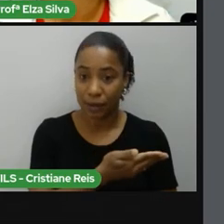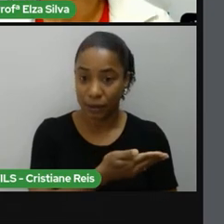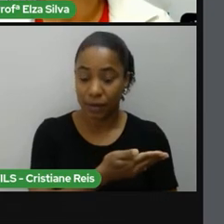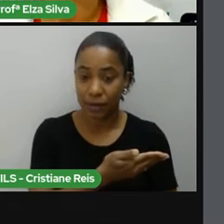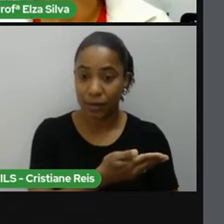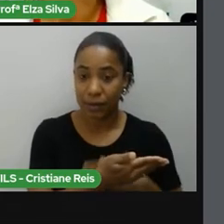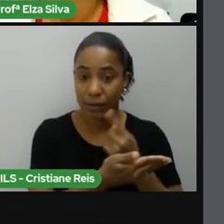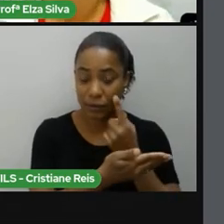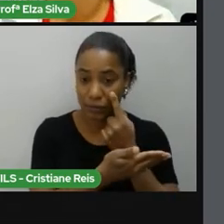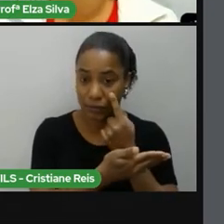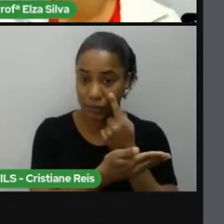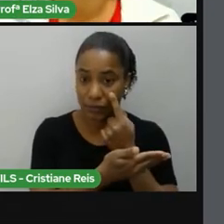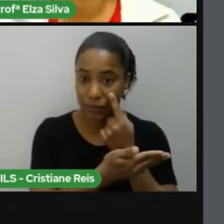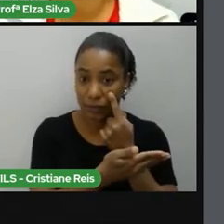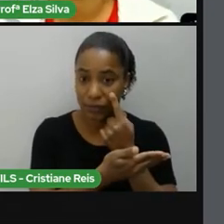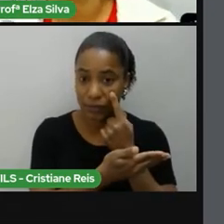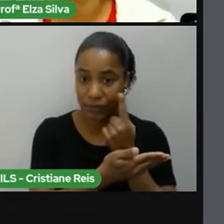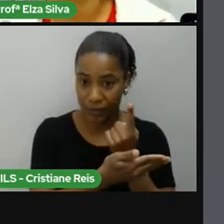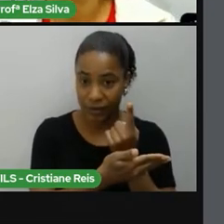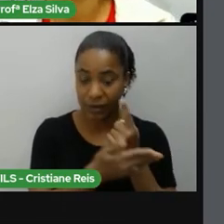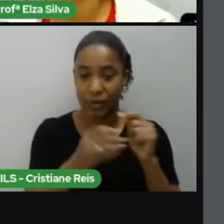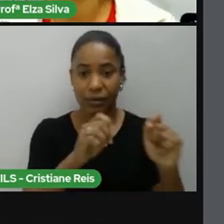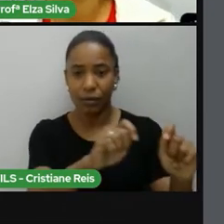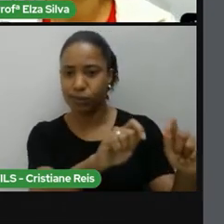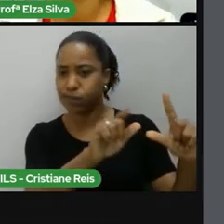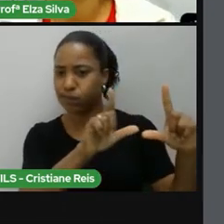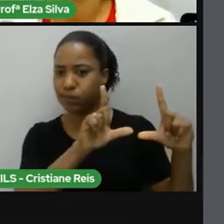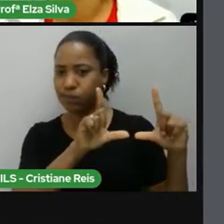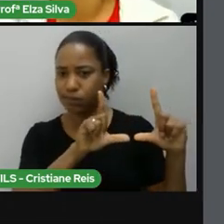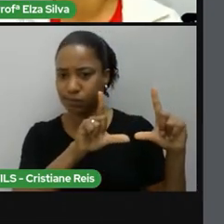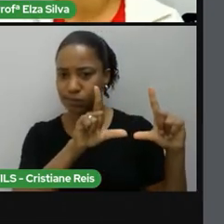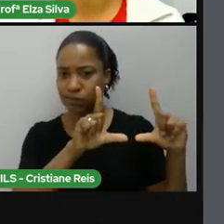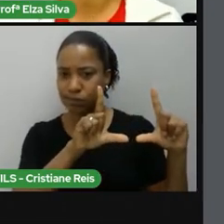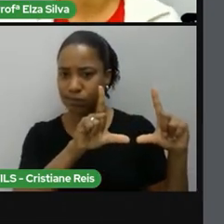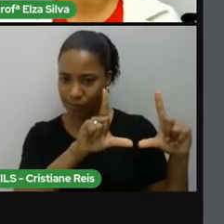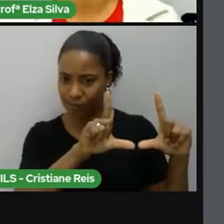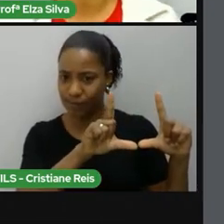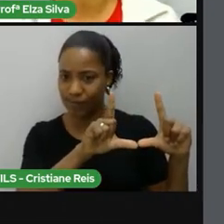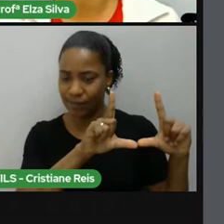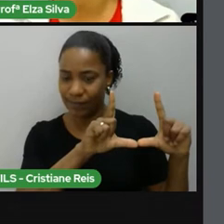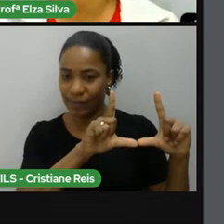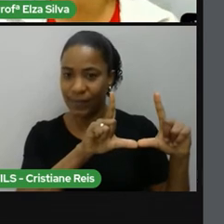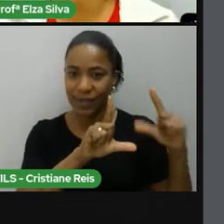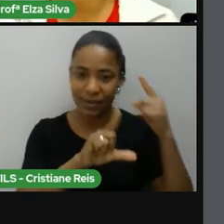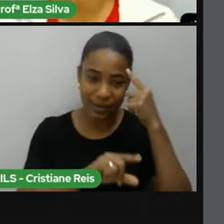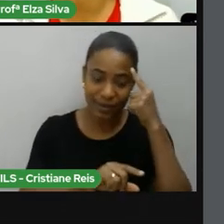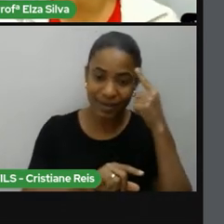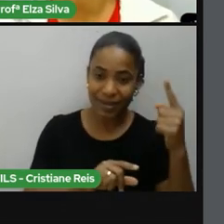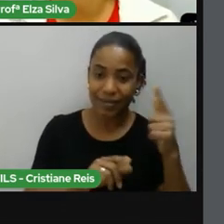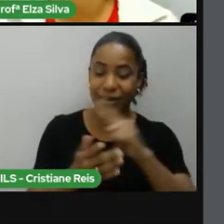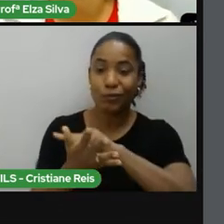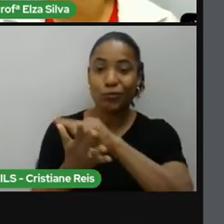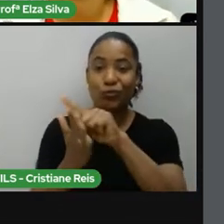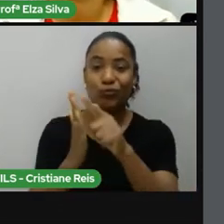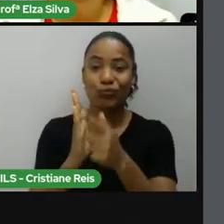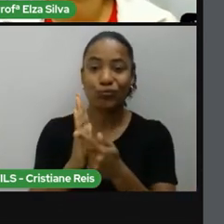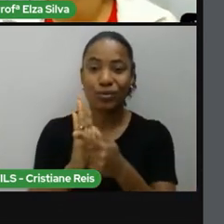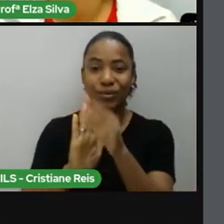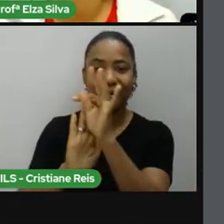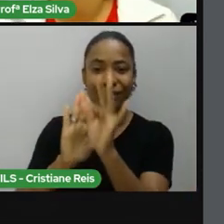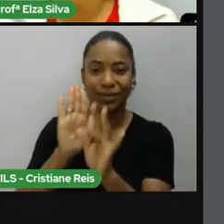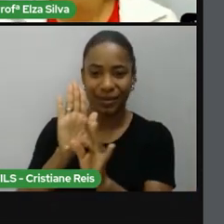trago uma imagem de um cartaz. Anteriormente, nós falamos sobre o gênero textual, biography,